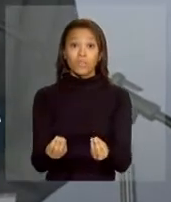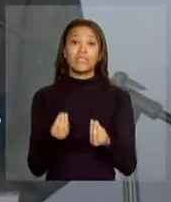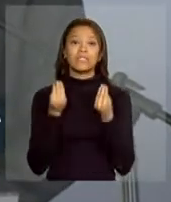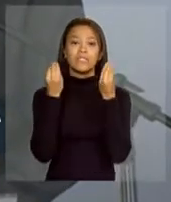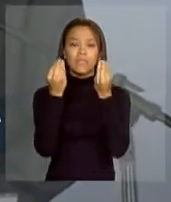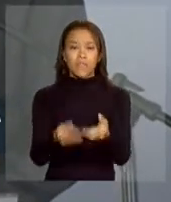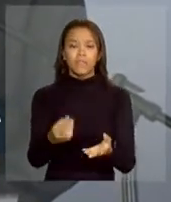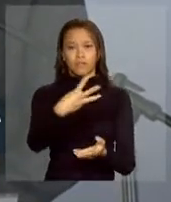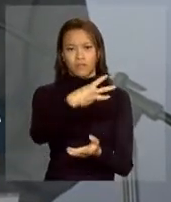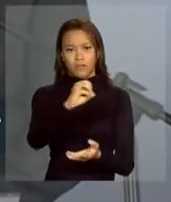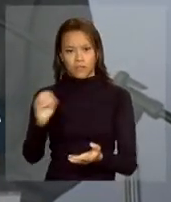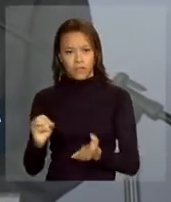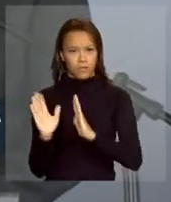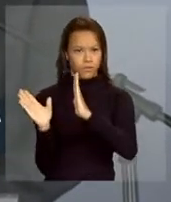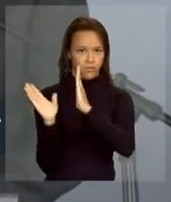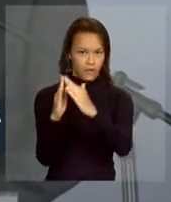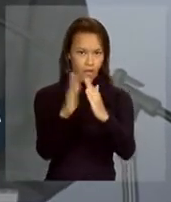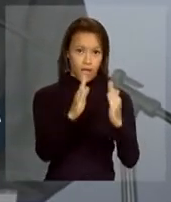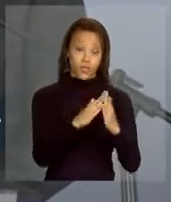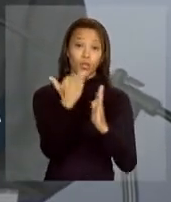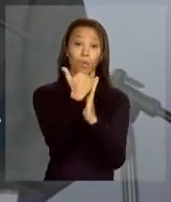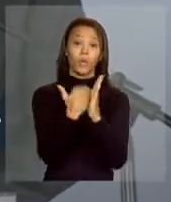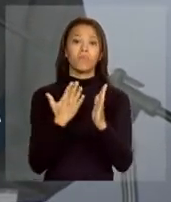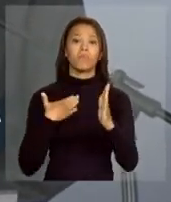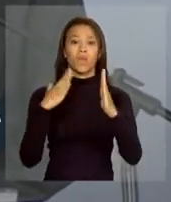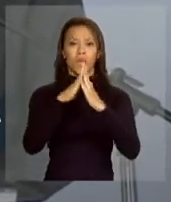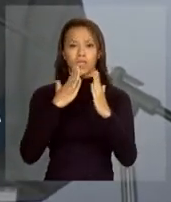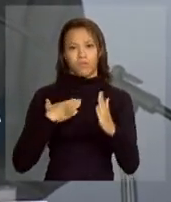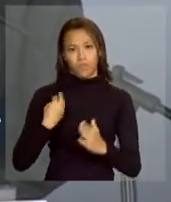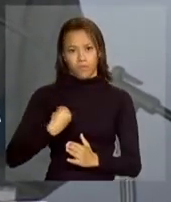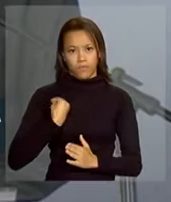300 unidades do Minha Casa Minha Vida.